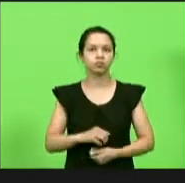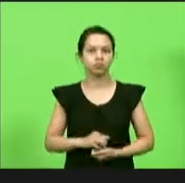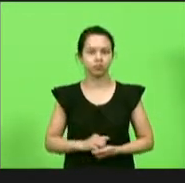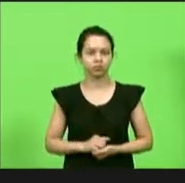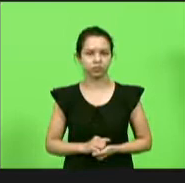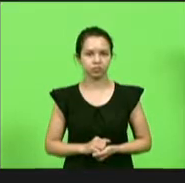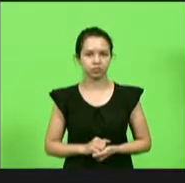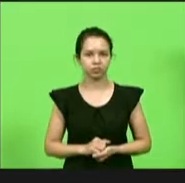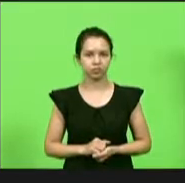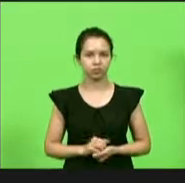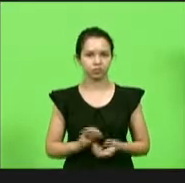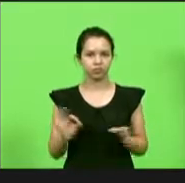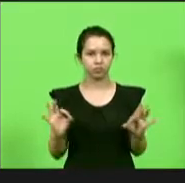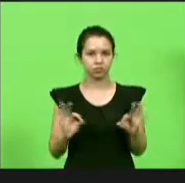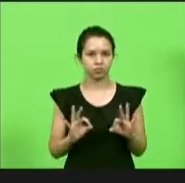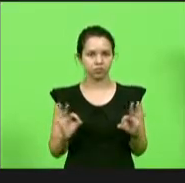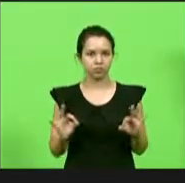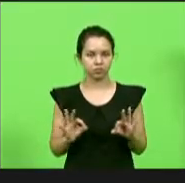não